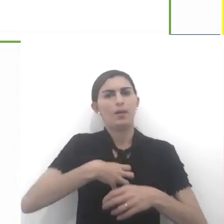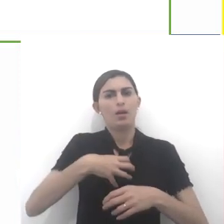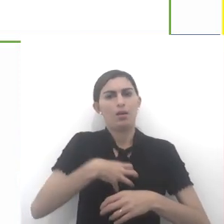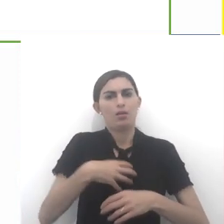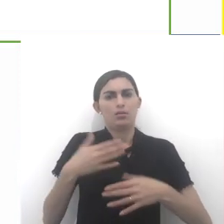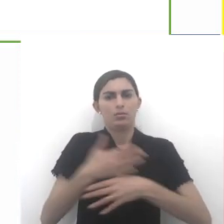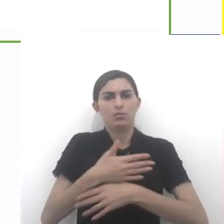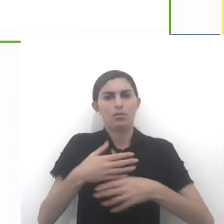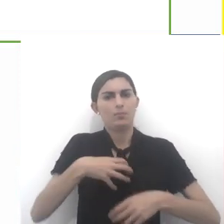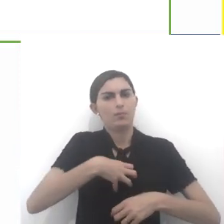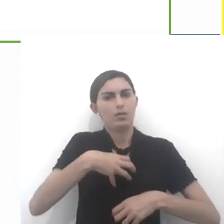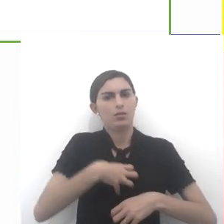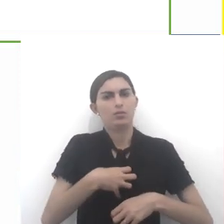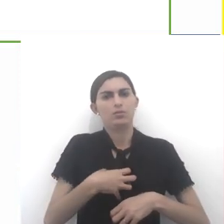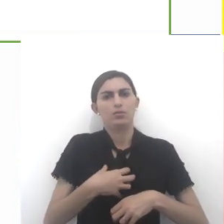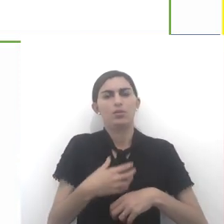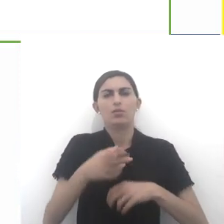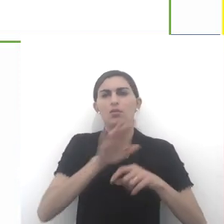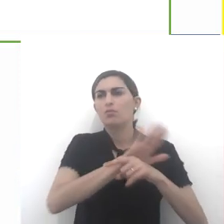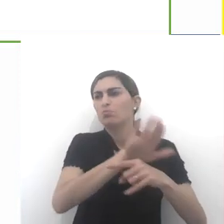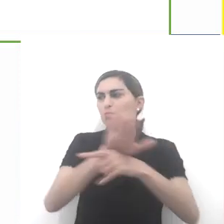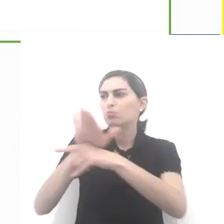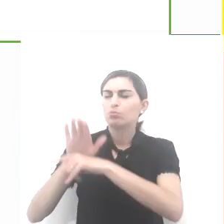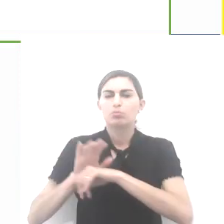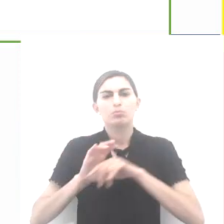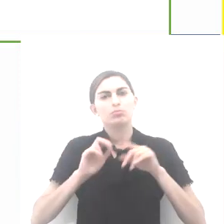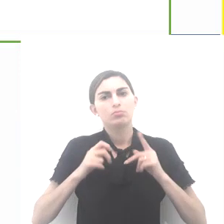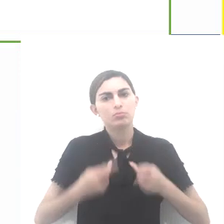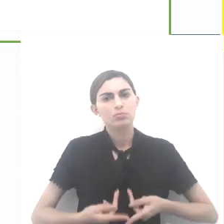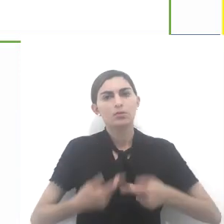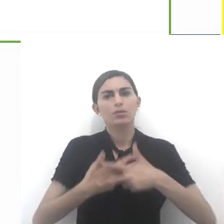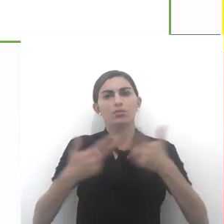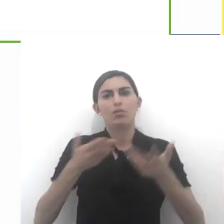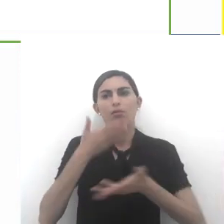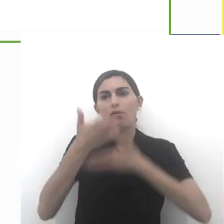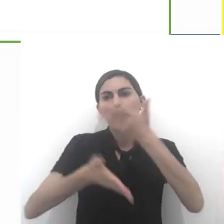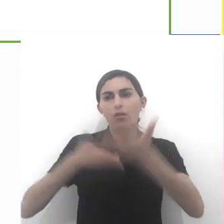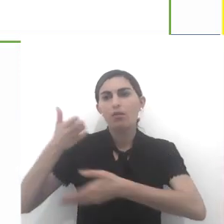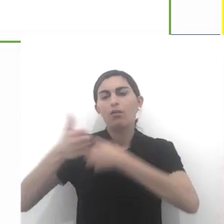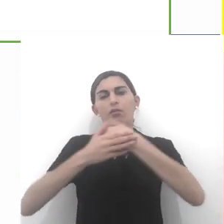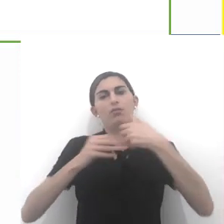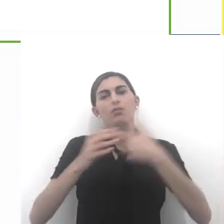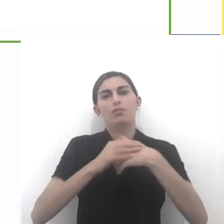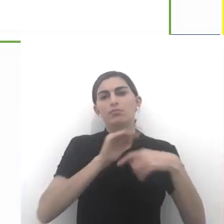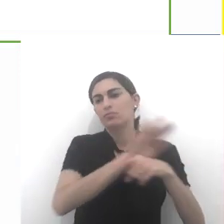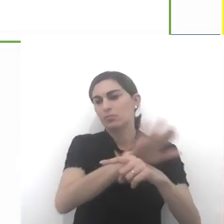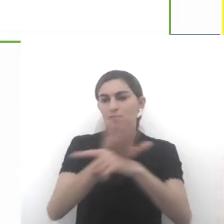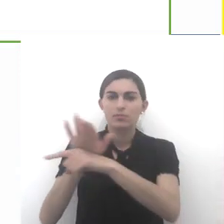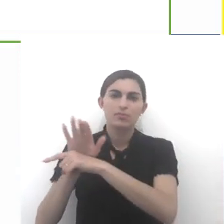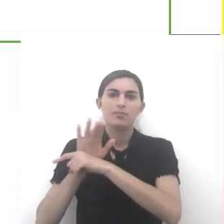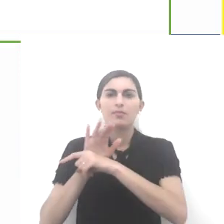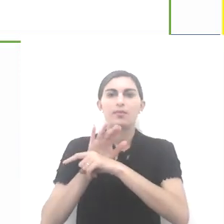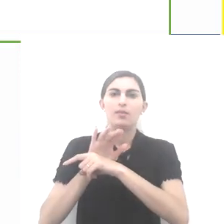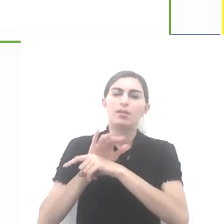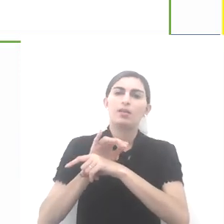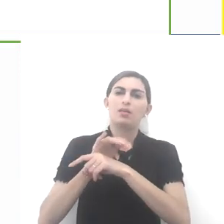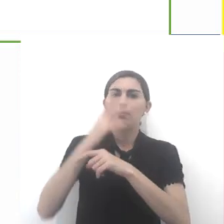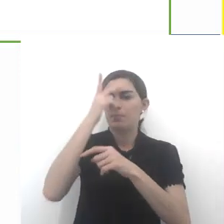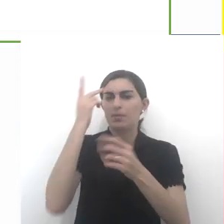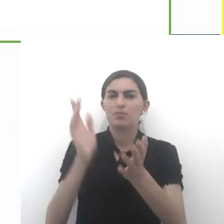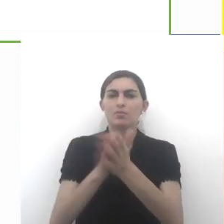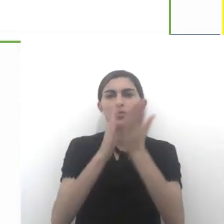baiana, por suas ações humanitárias, de caridade e assistência aos